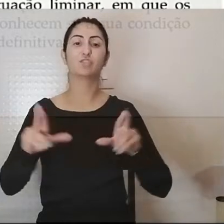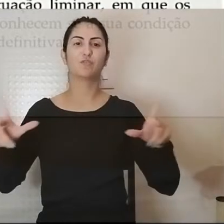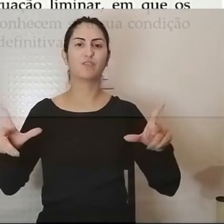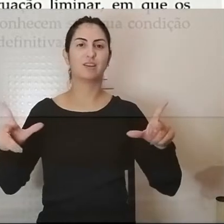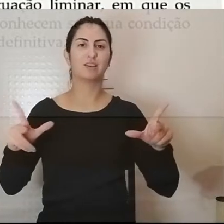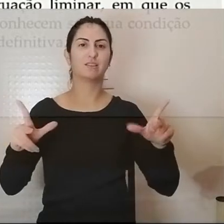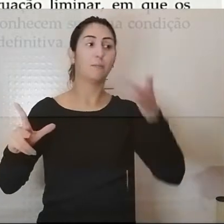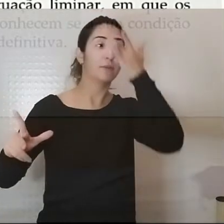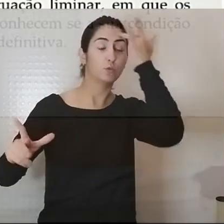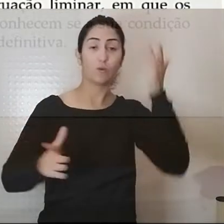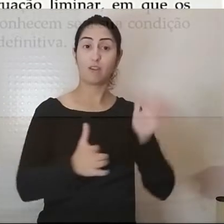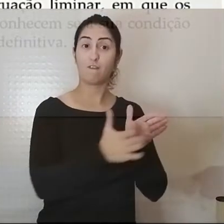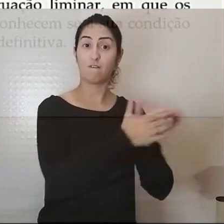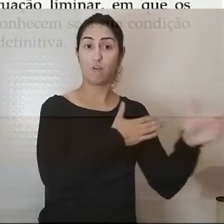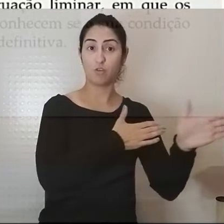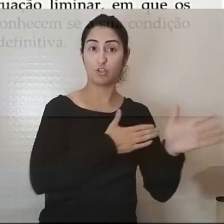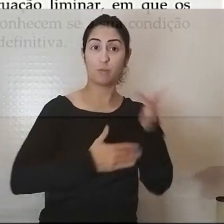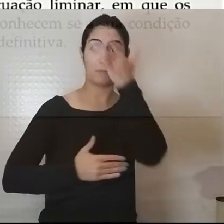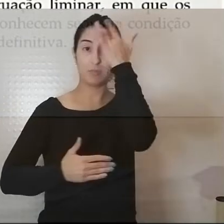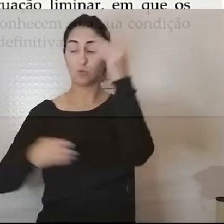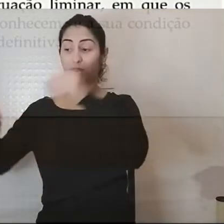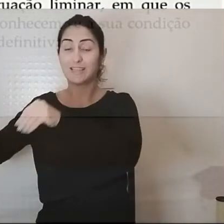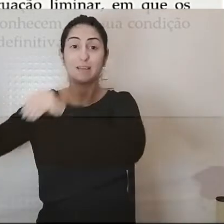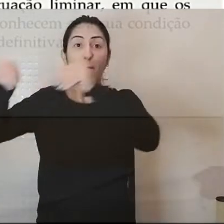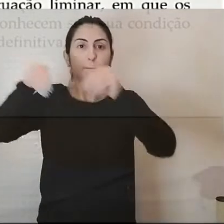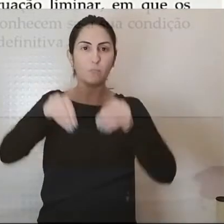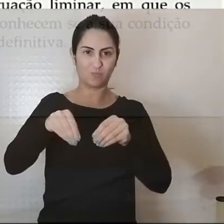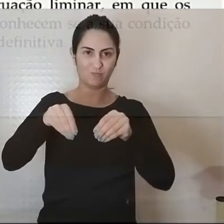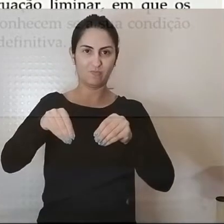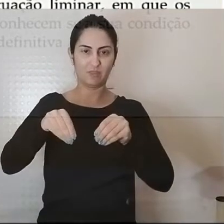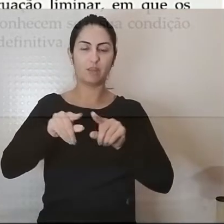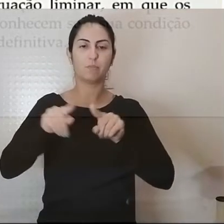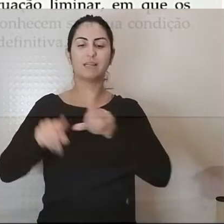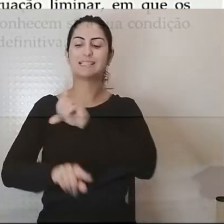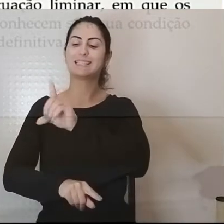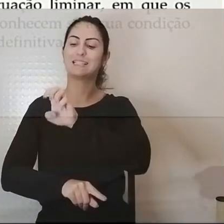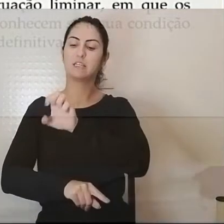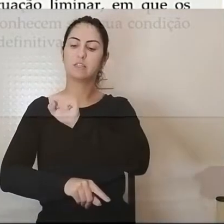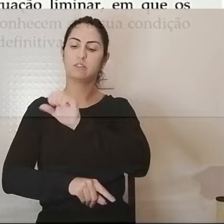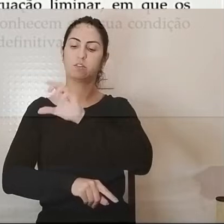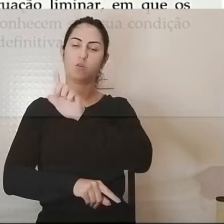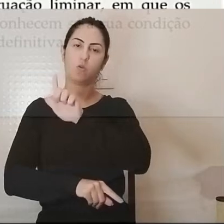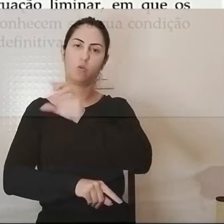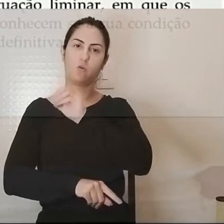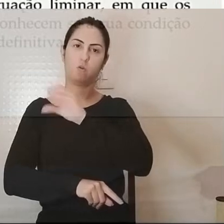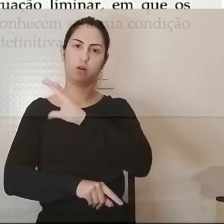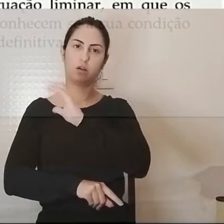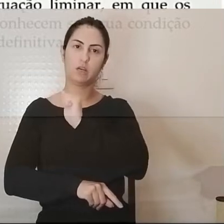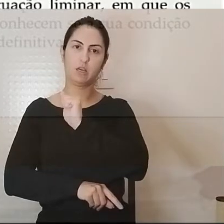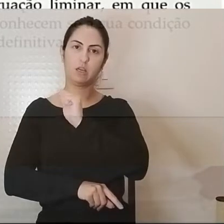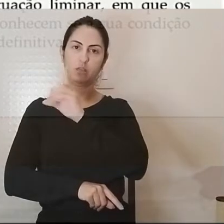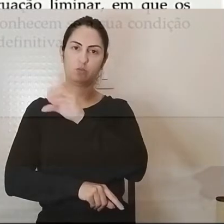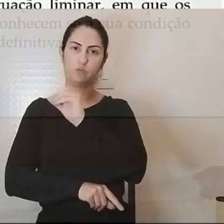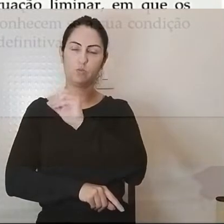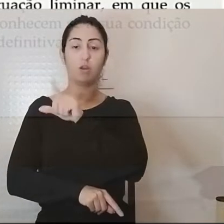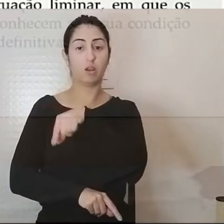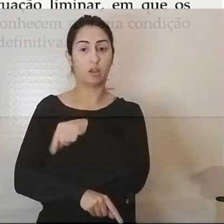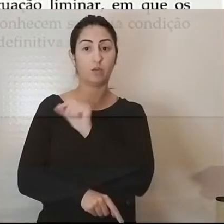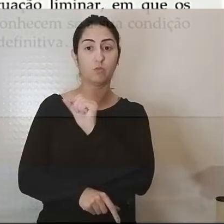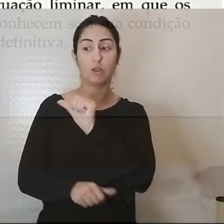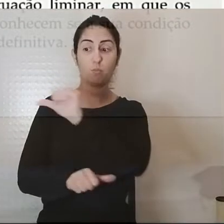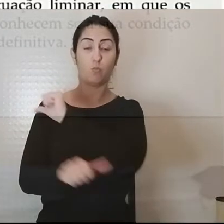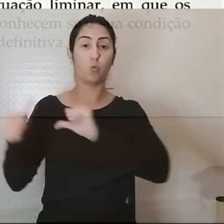deslocado mas ser deslocado também implica que implica a mudança do